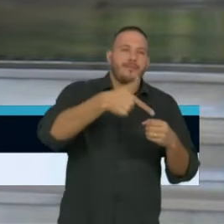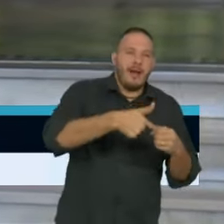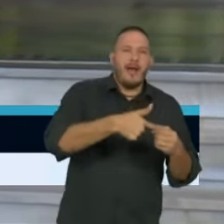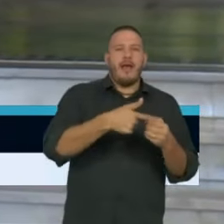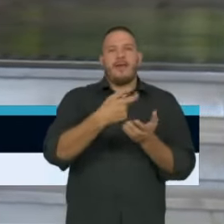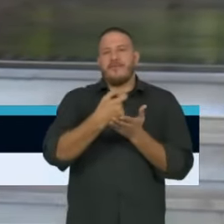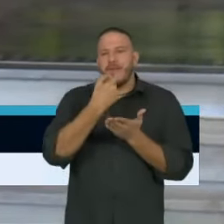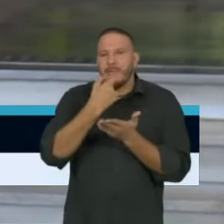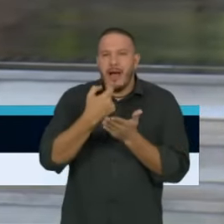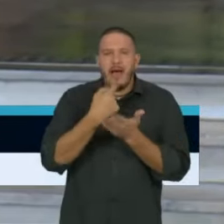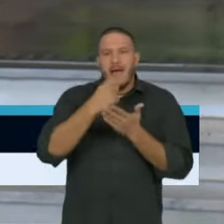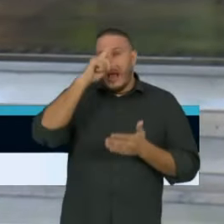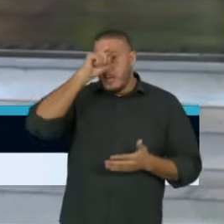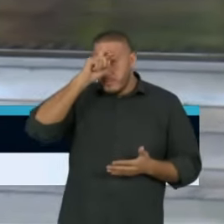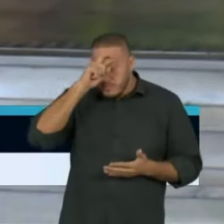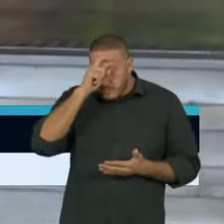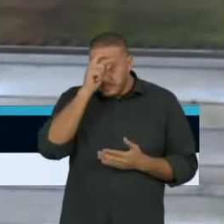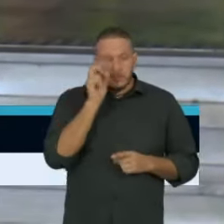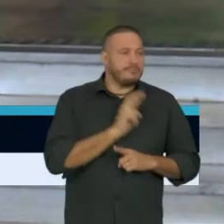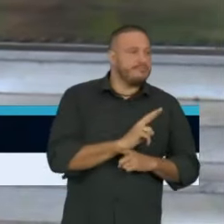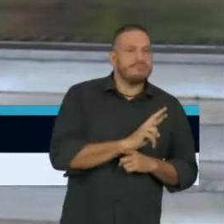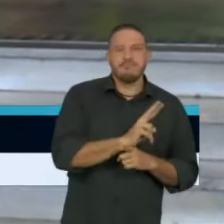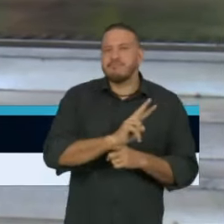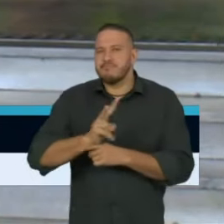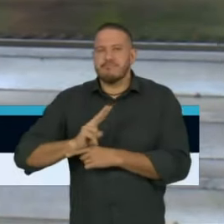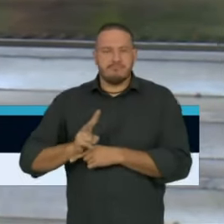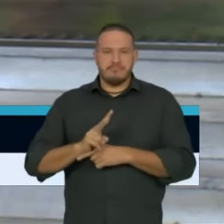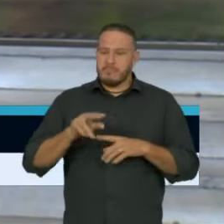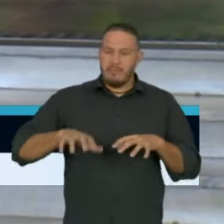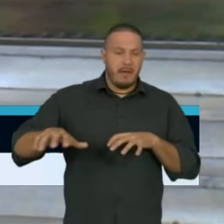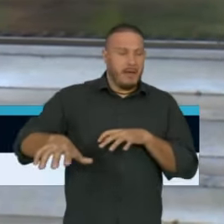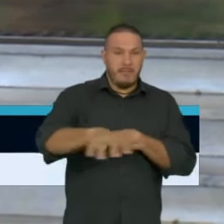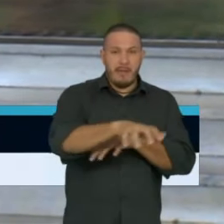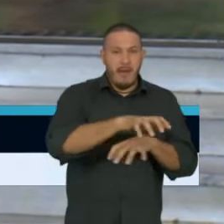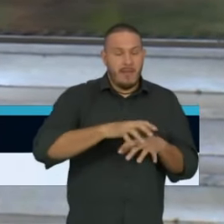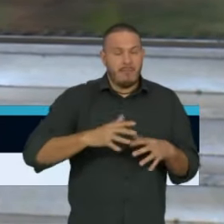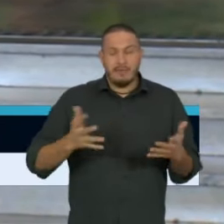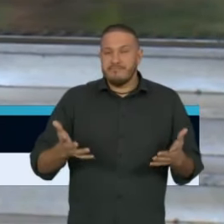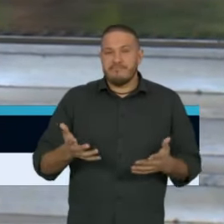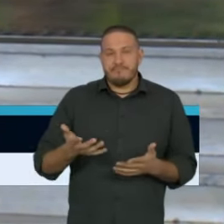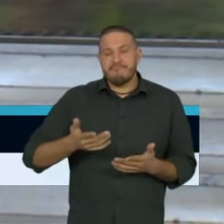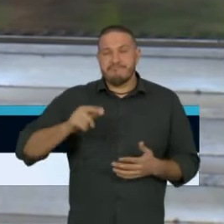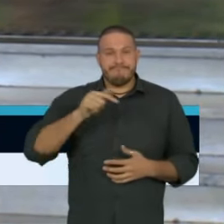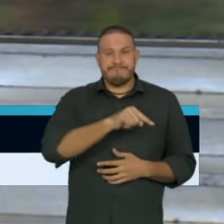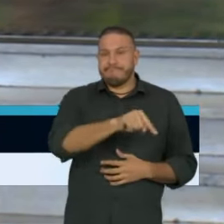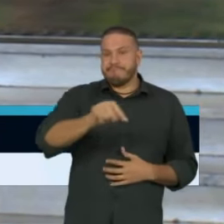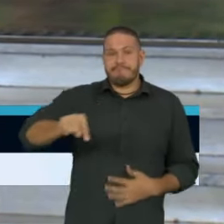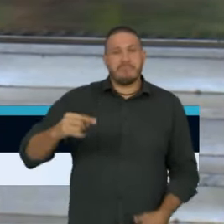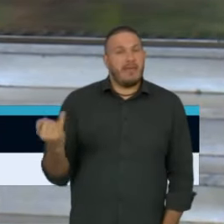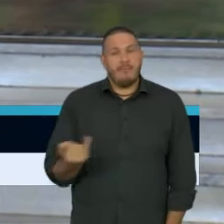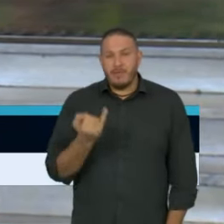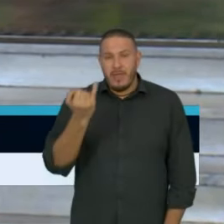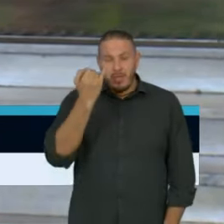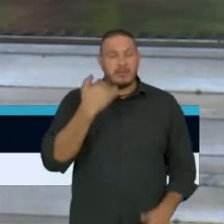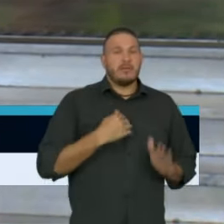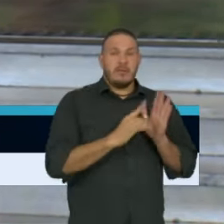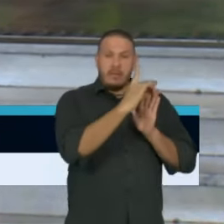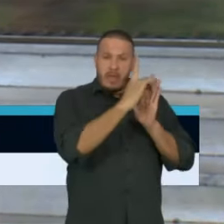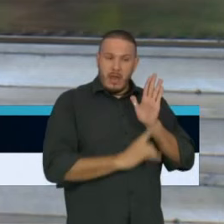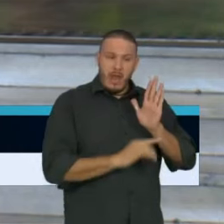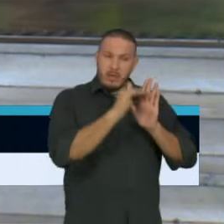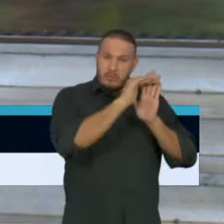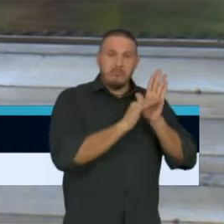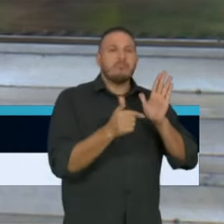farmácias, hospitais, segurança pública, são setores que são essenciais e constam no decreto. Obviamente,